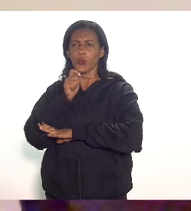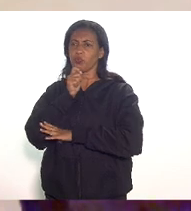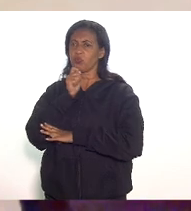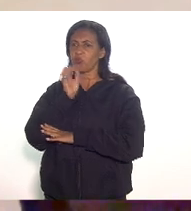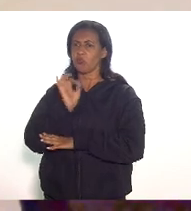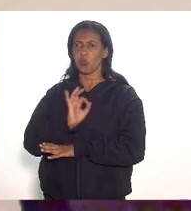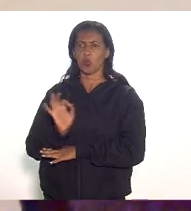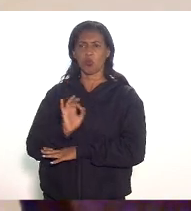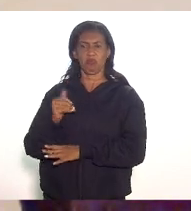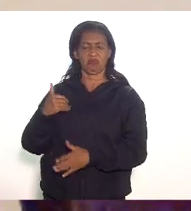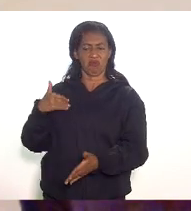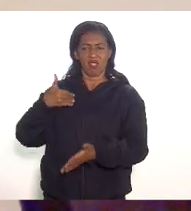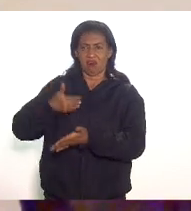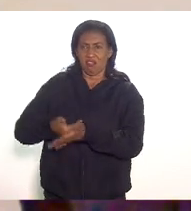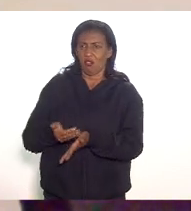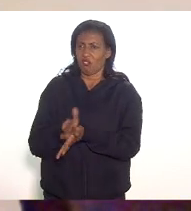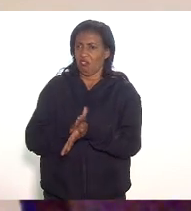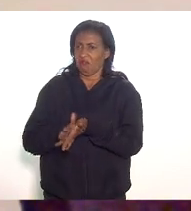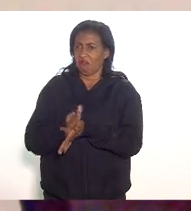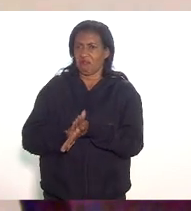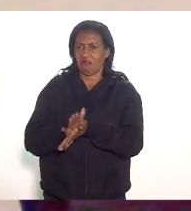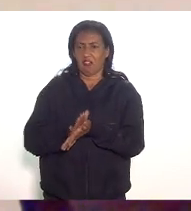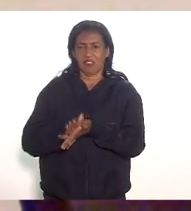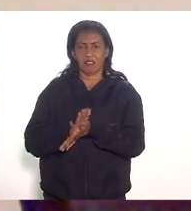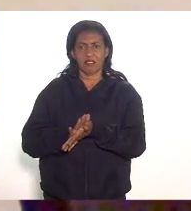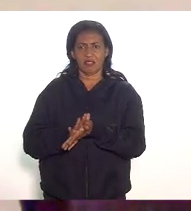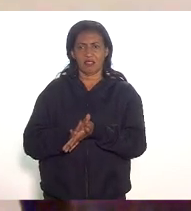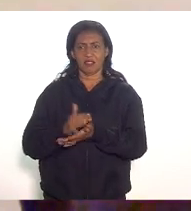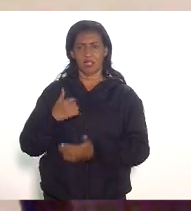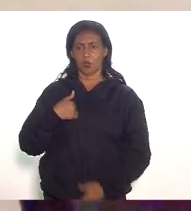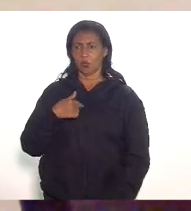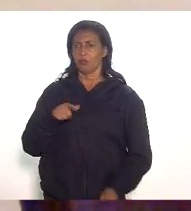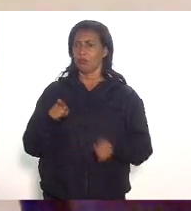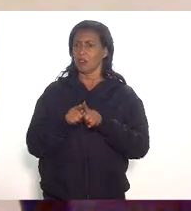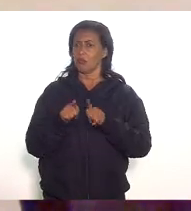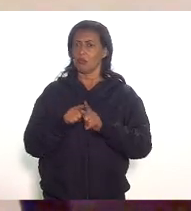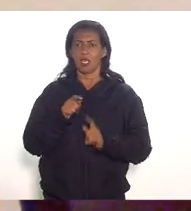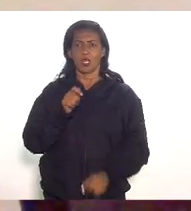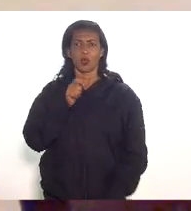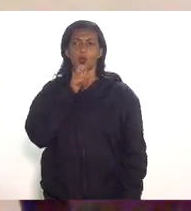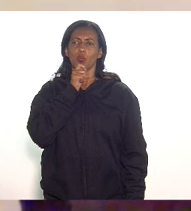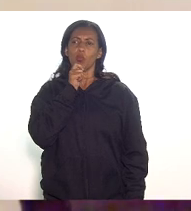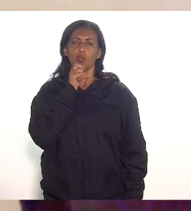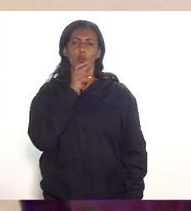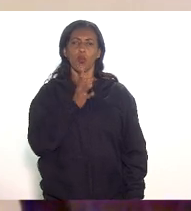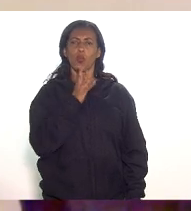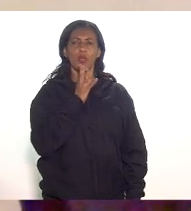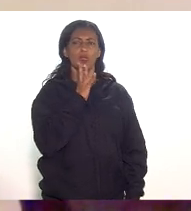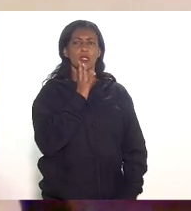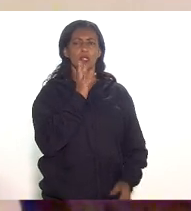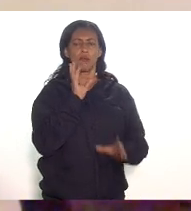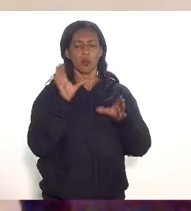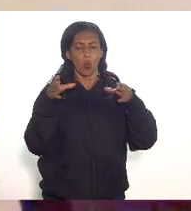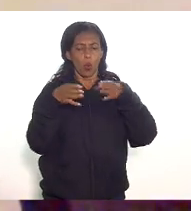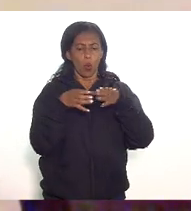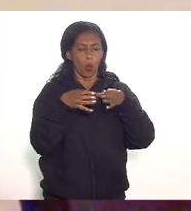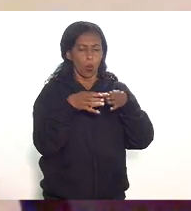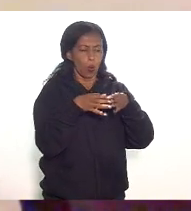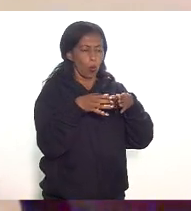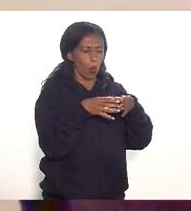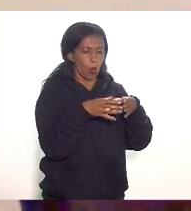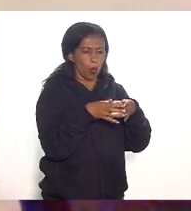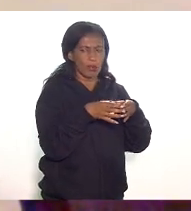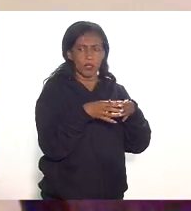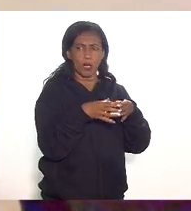isso até hoje não foi feito eu também não tenho conhecimento de que tenha sido instalada a comissão de avaliação de